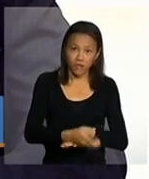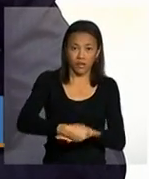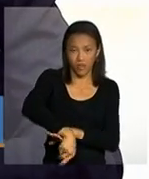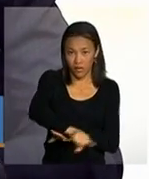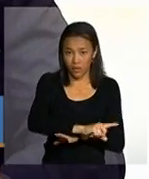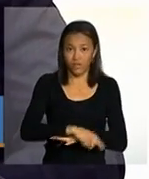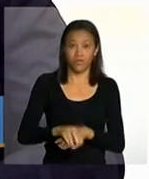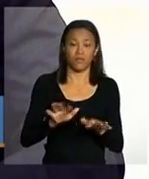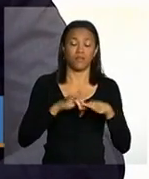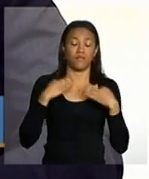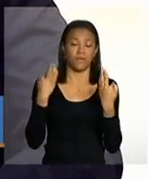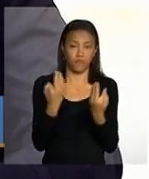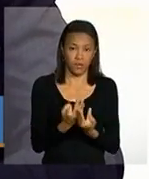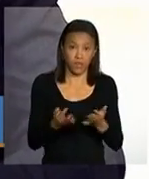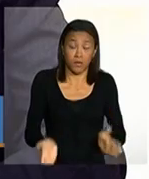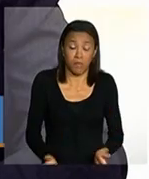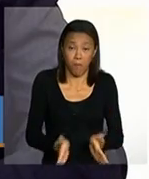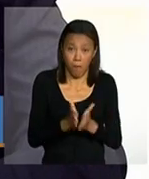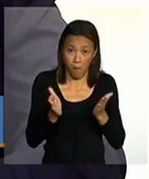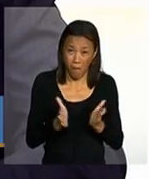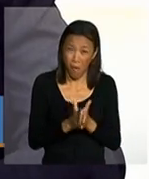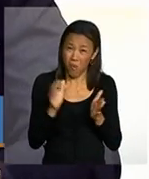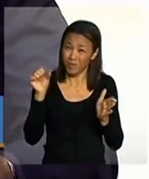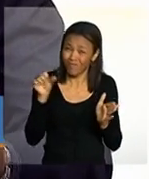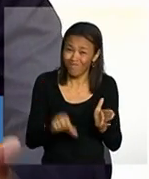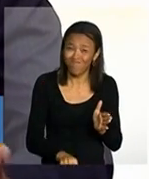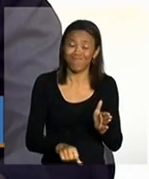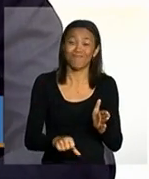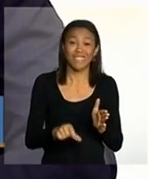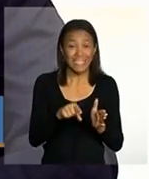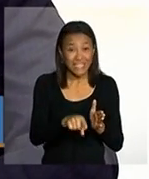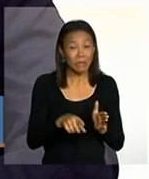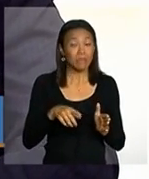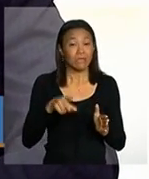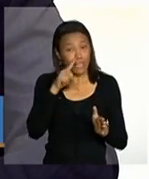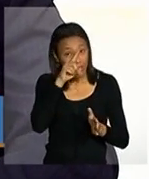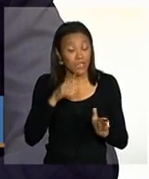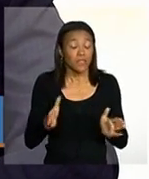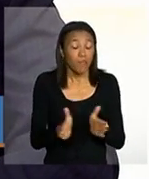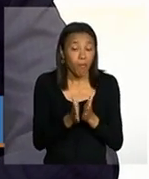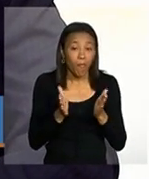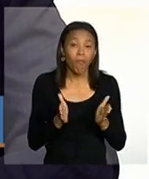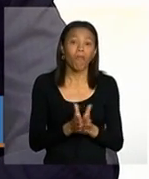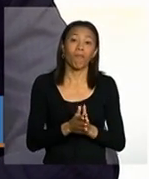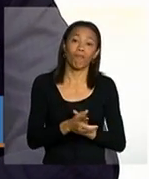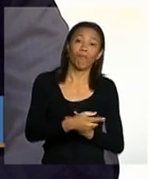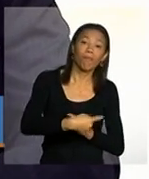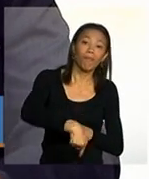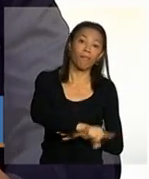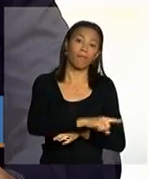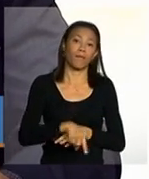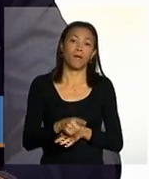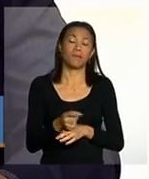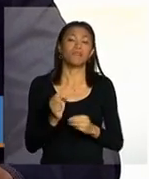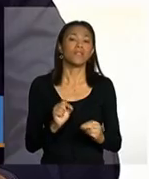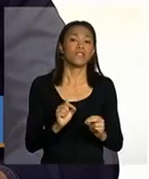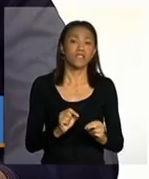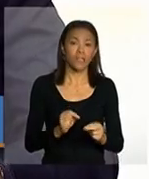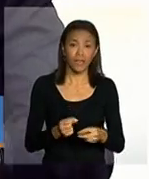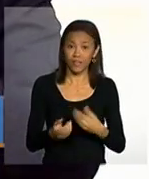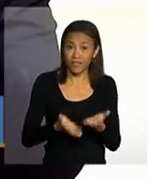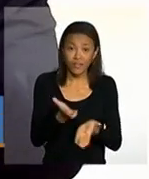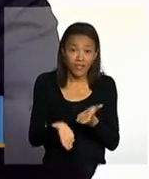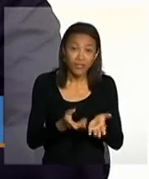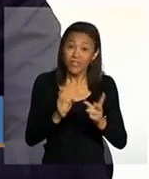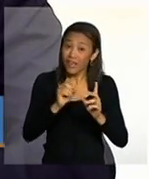famílias pobres ou extremamente pobres ou que estão em situação de pobreza ou pobreza do sistema, de serviços que são essenciais